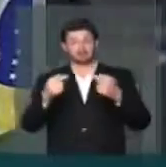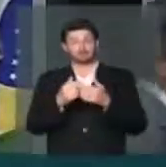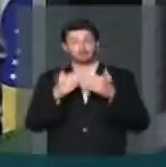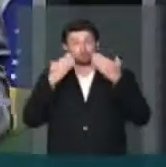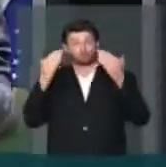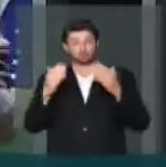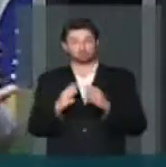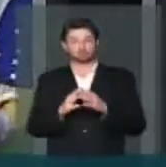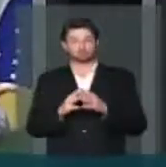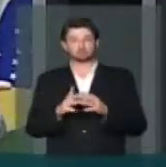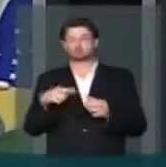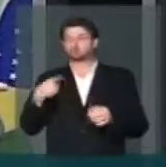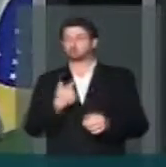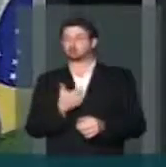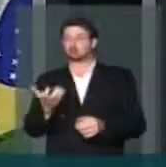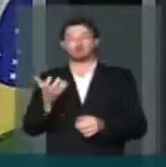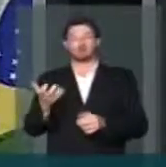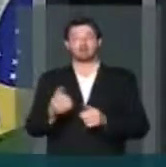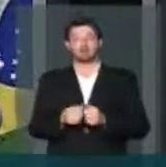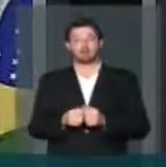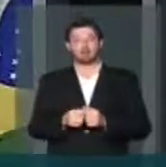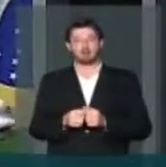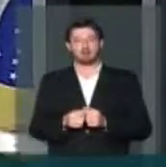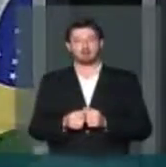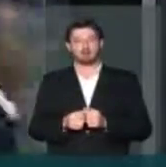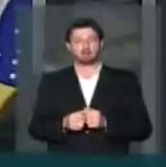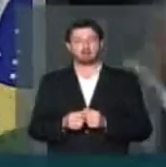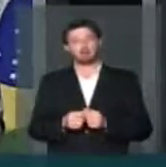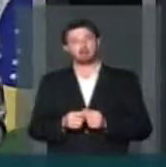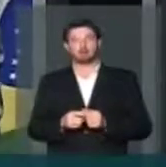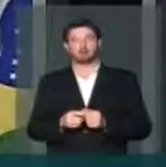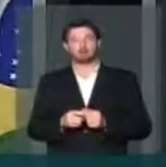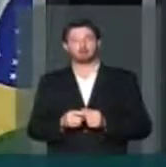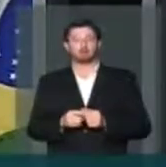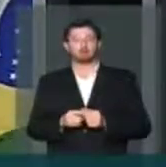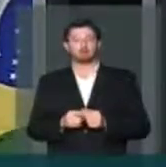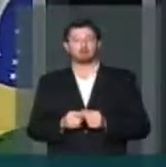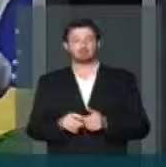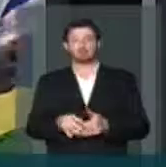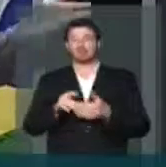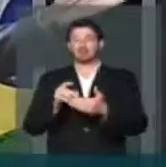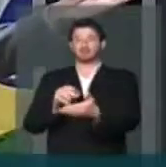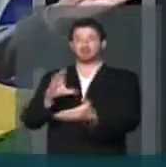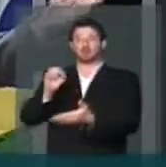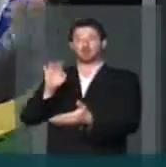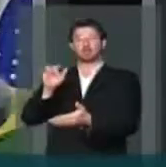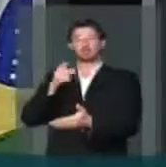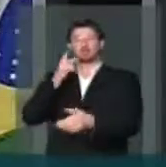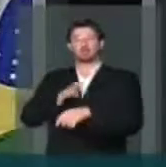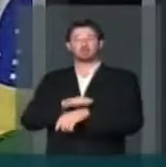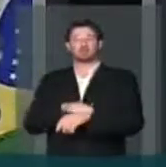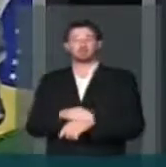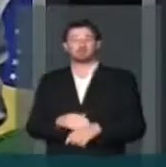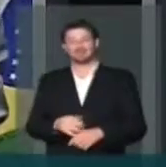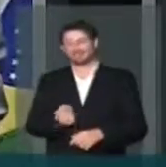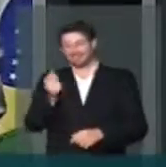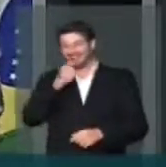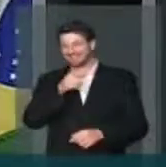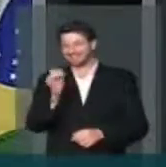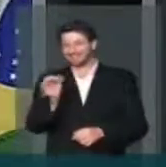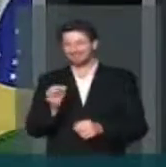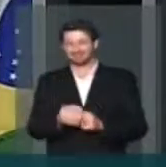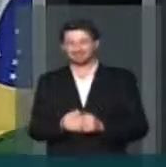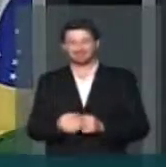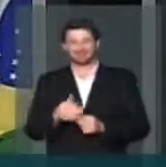público de que nós queremos. De que nós queremos. O líder Humberto Costa reclamando o tempo. Que barbaridade.